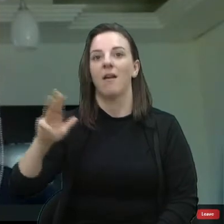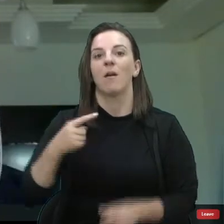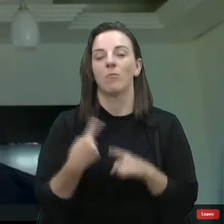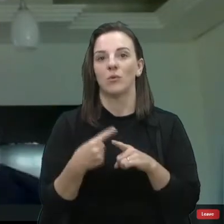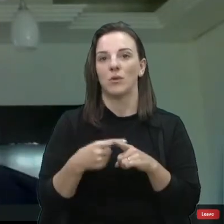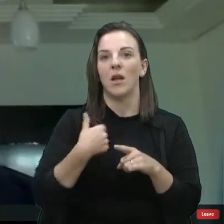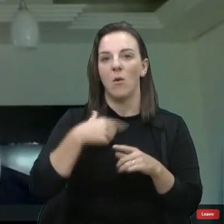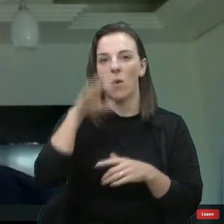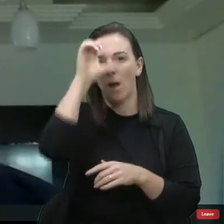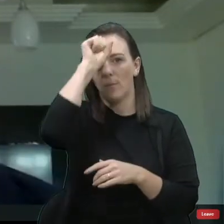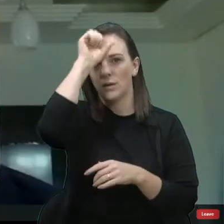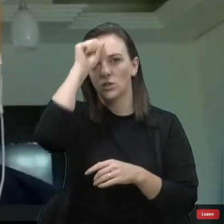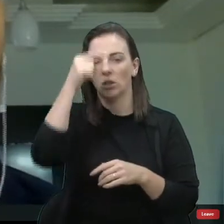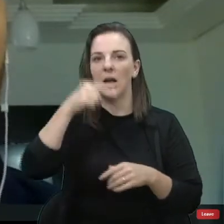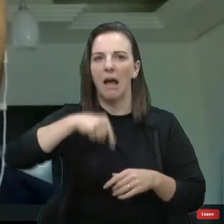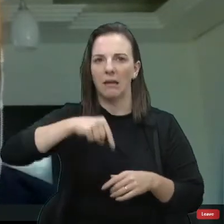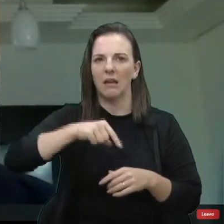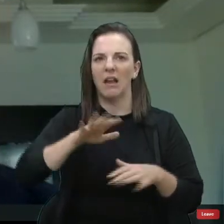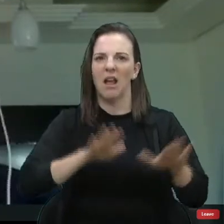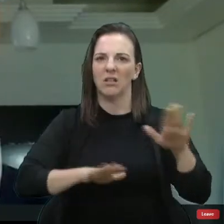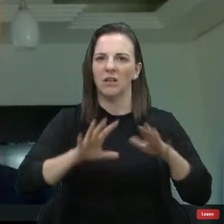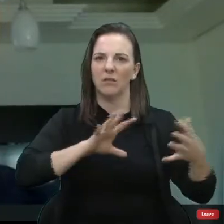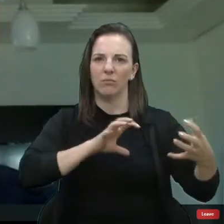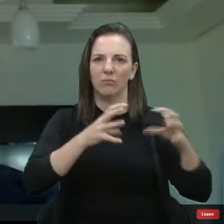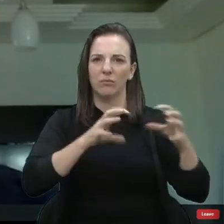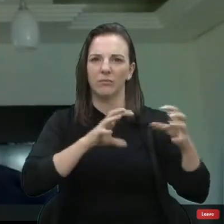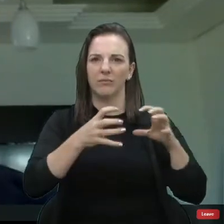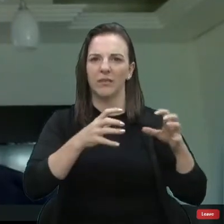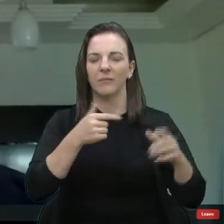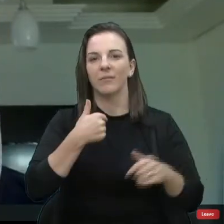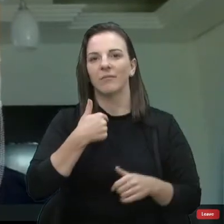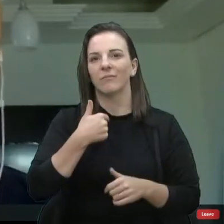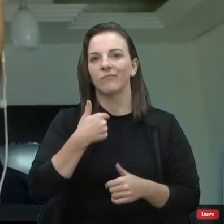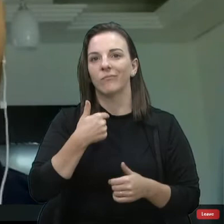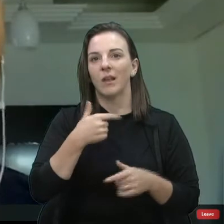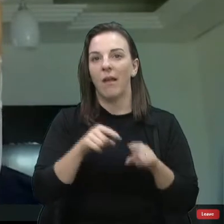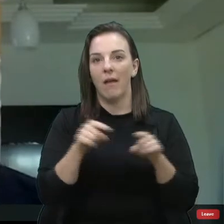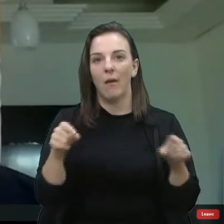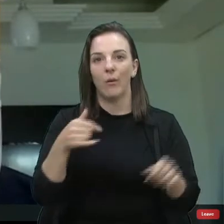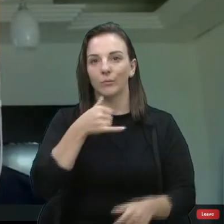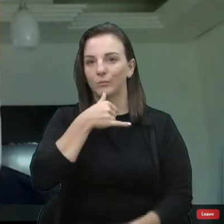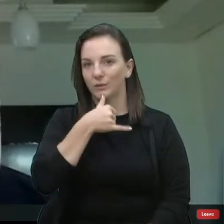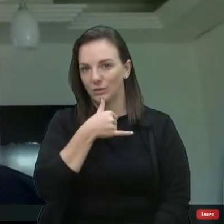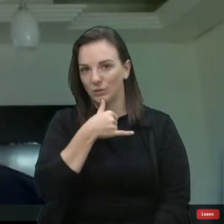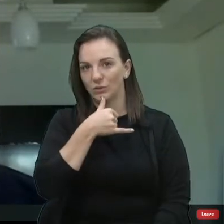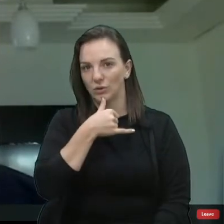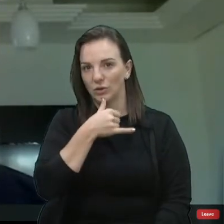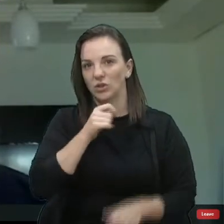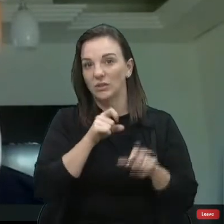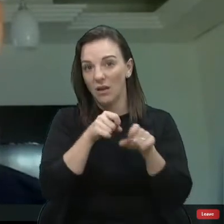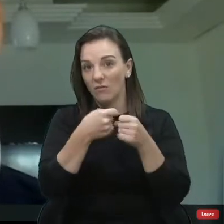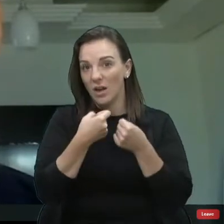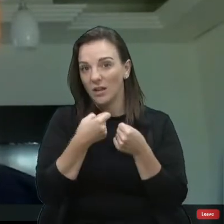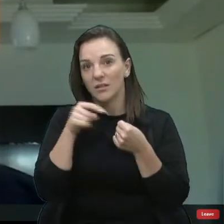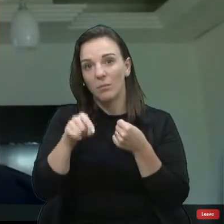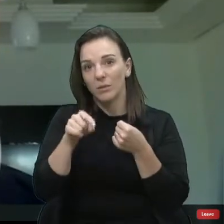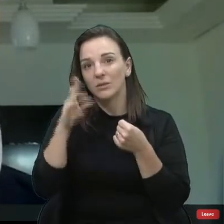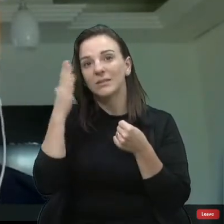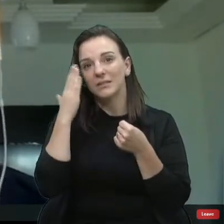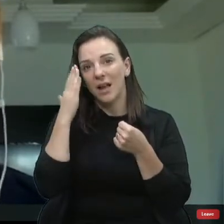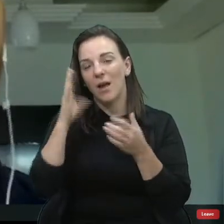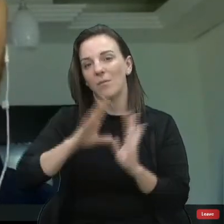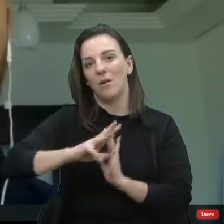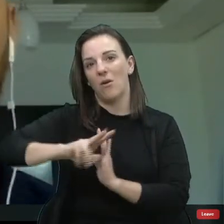aqui, mas sempre respeitosos e eu muito me entristece, acabei vendo as redes sociais aí, é uma defesa de um cara que é sabidamente corrupto, né?